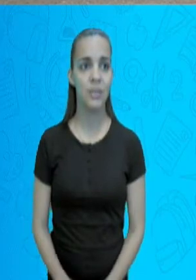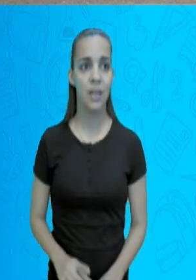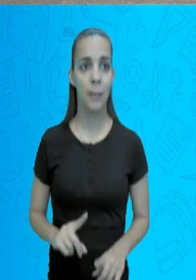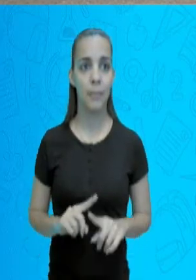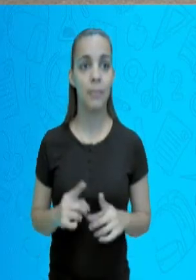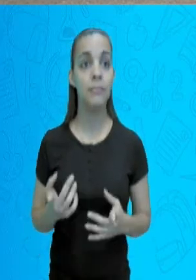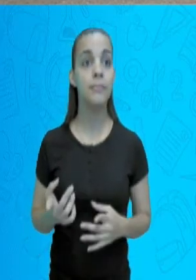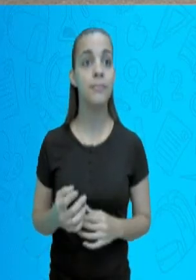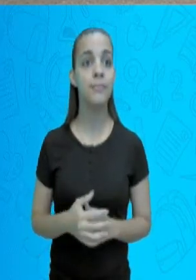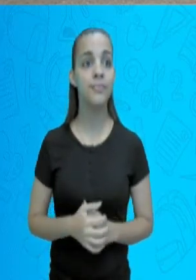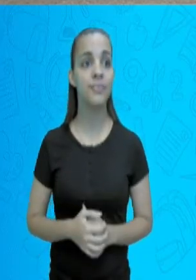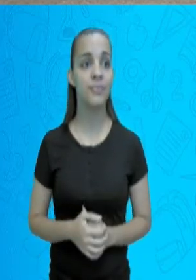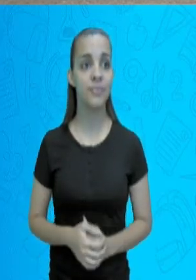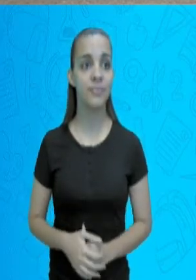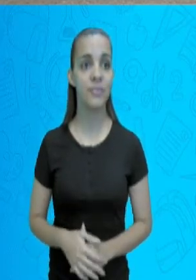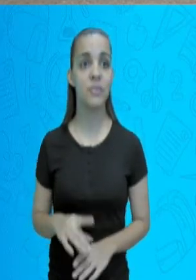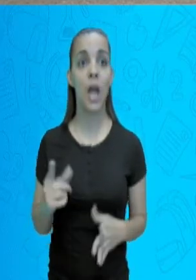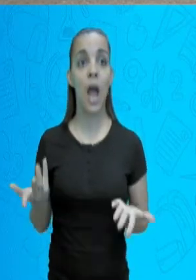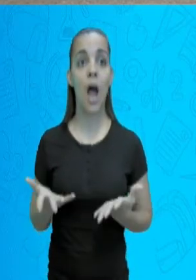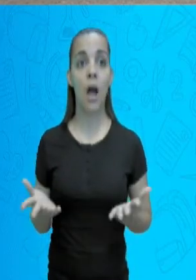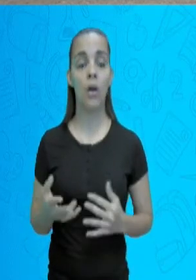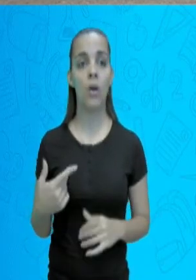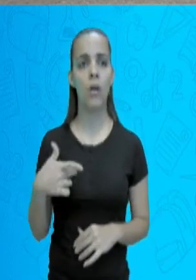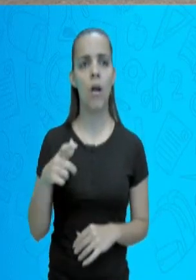vamos lá. E os países